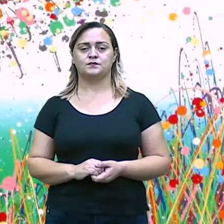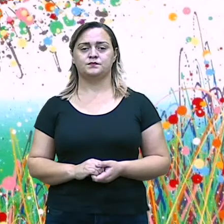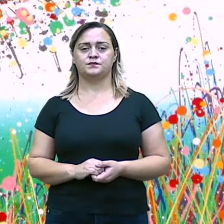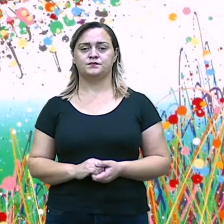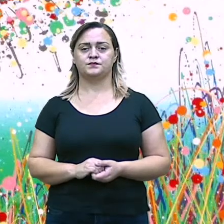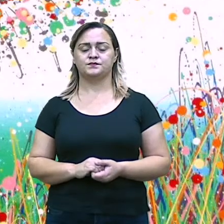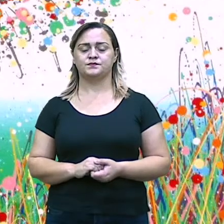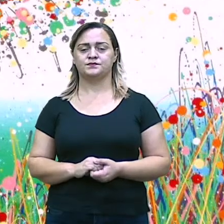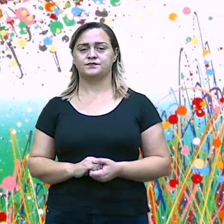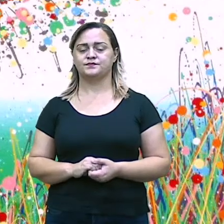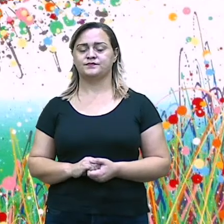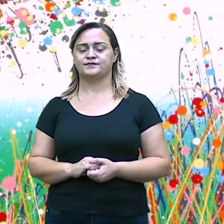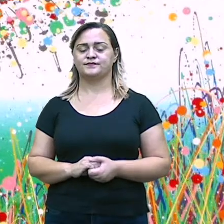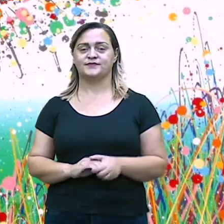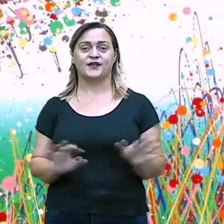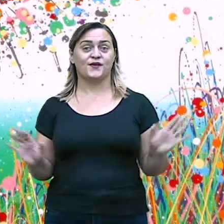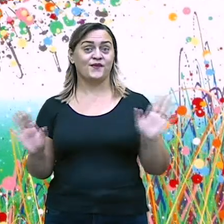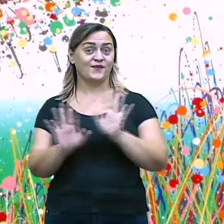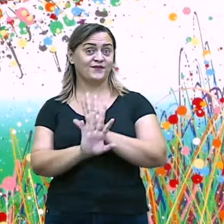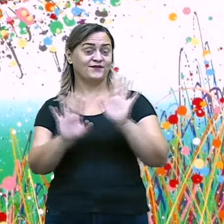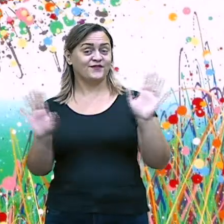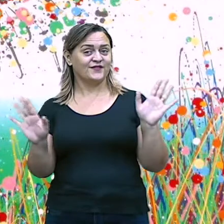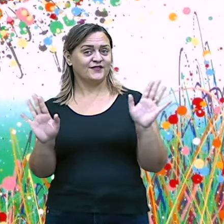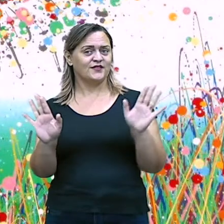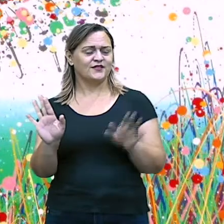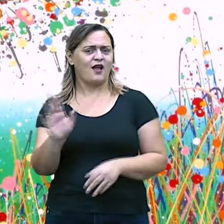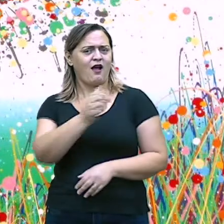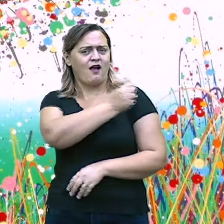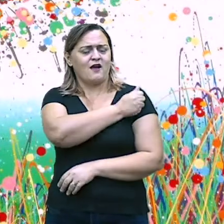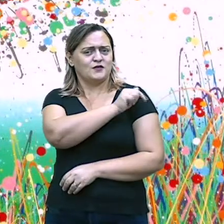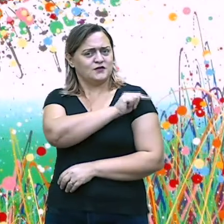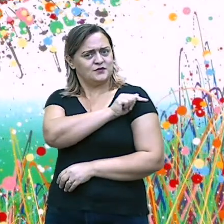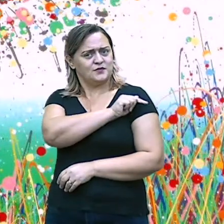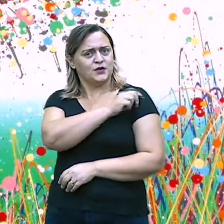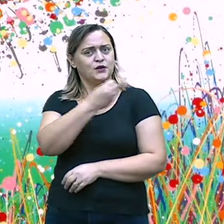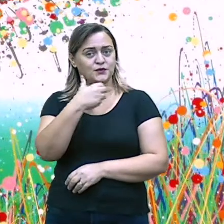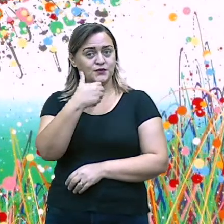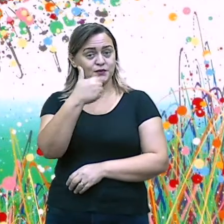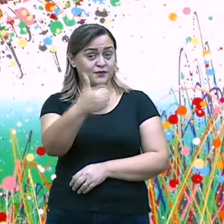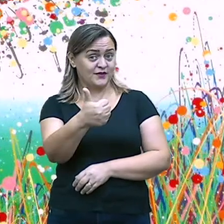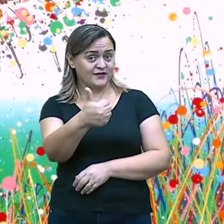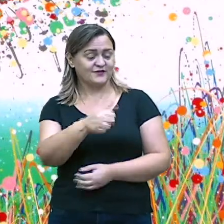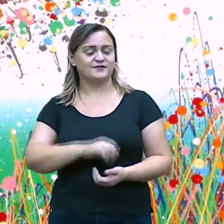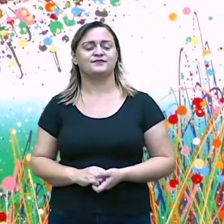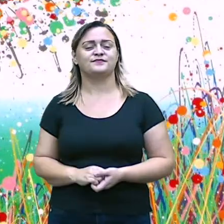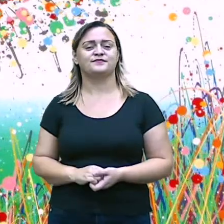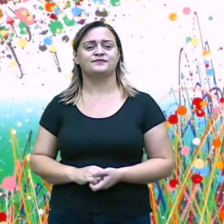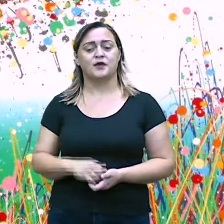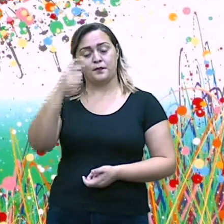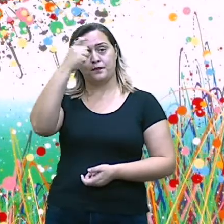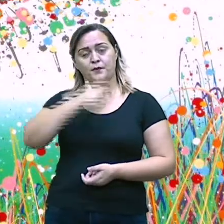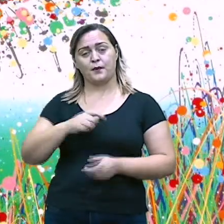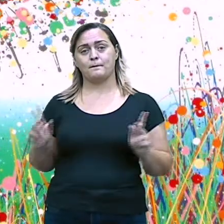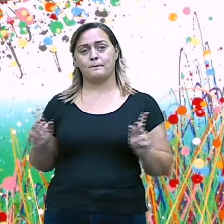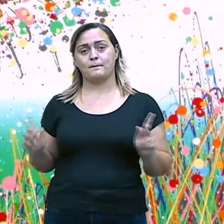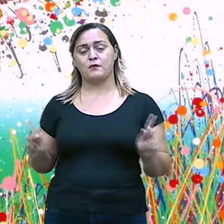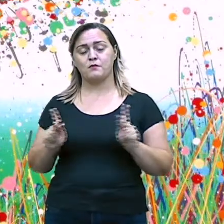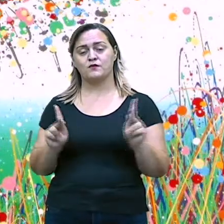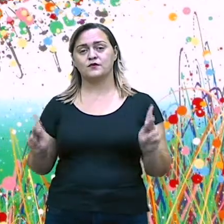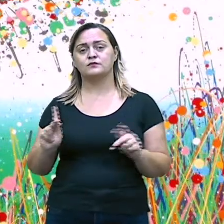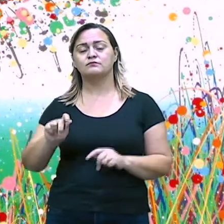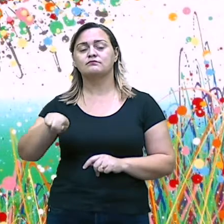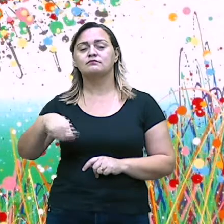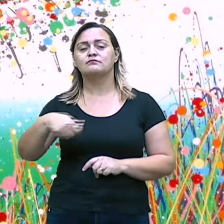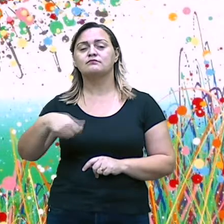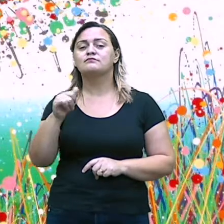Olá, sétimo ano! Tudo bem por aí? Eu espero que sim! Eu sou a professora Juliana. O conteúdo da